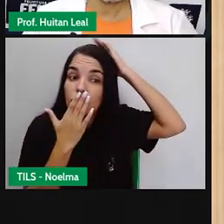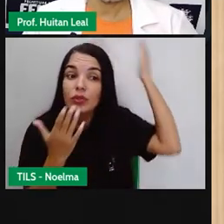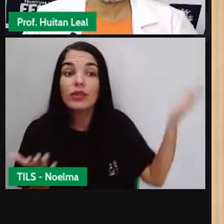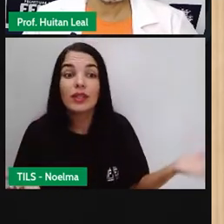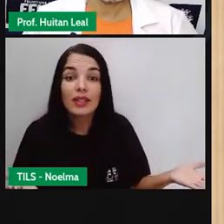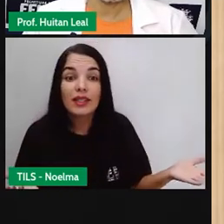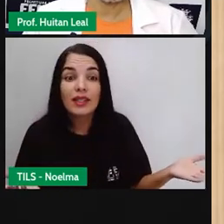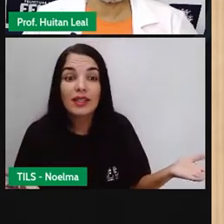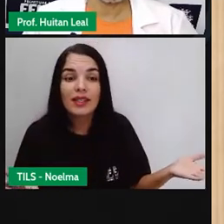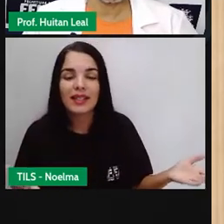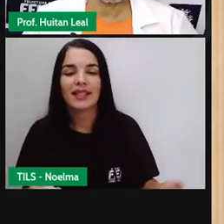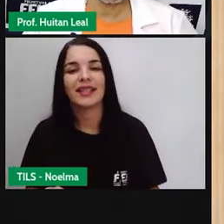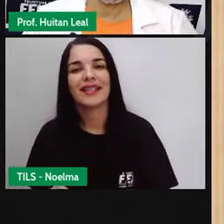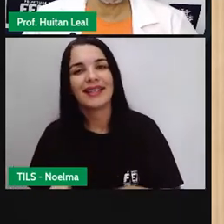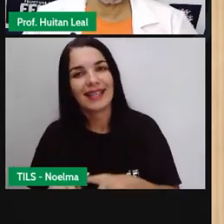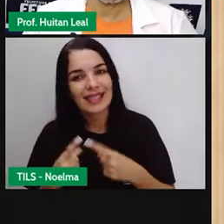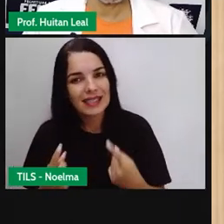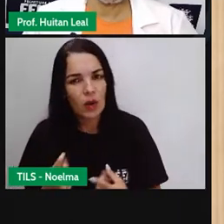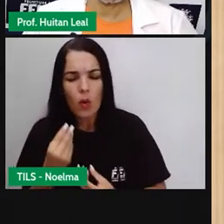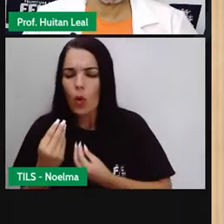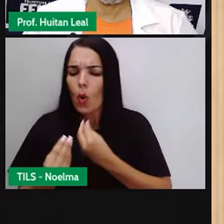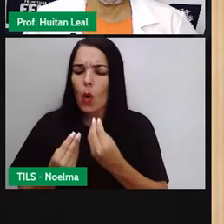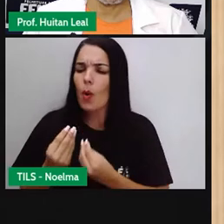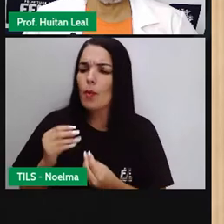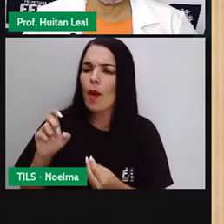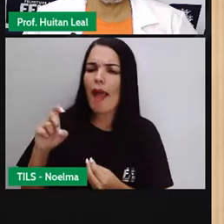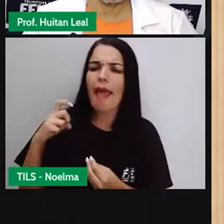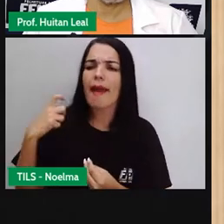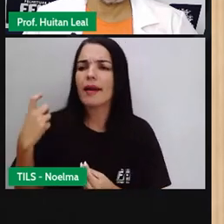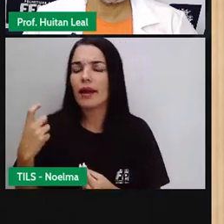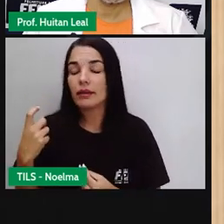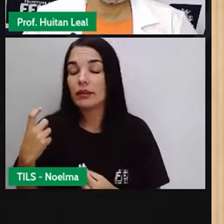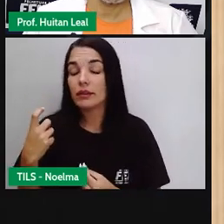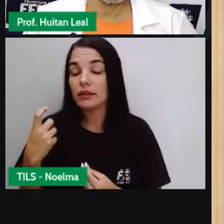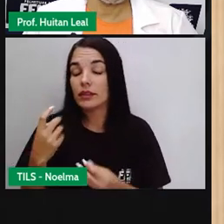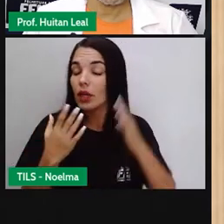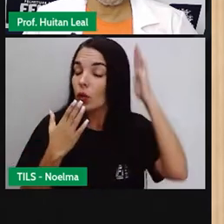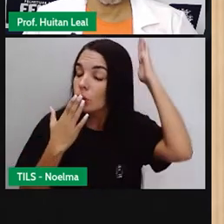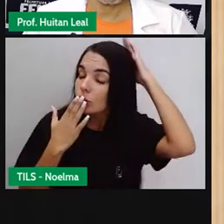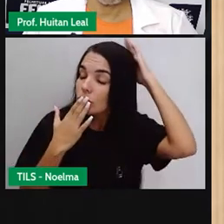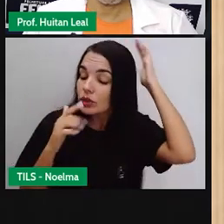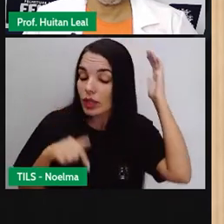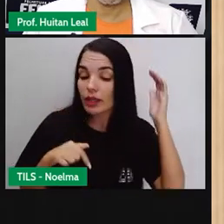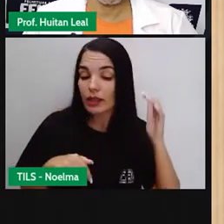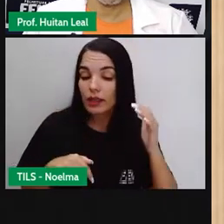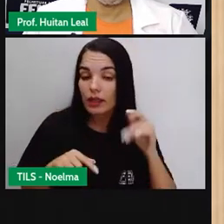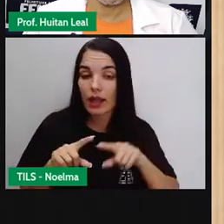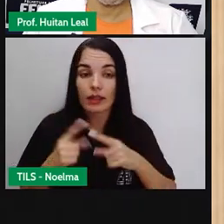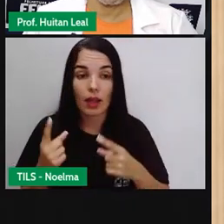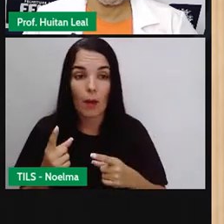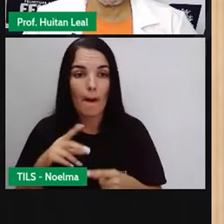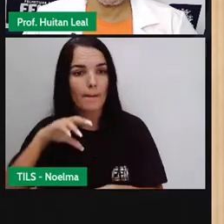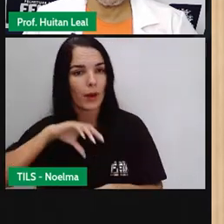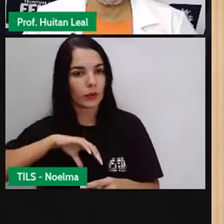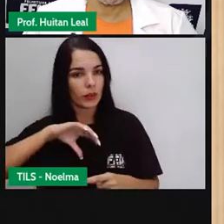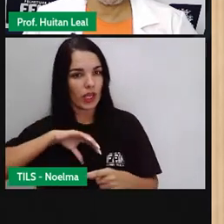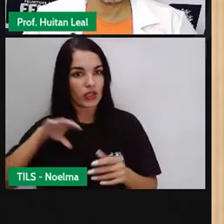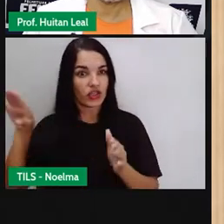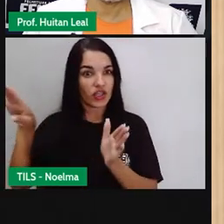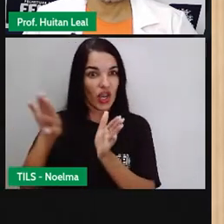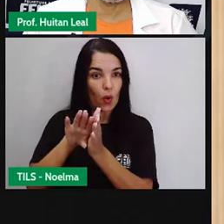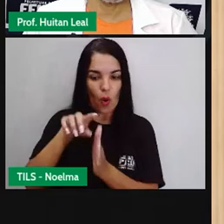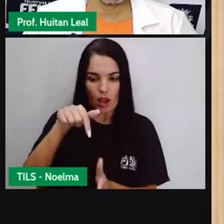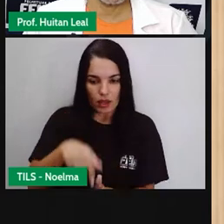versão dos índios. Os portugueses chegaram aqui e encontraram aqui os indígenas e,